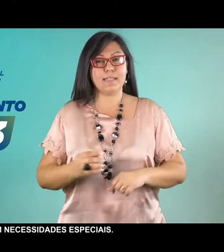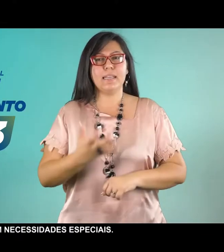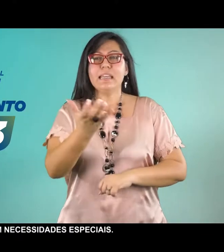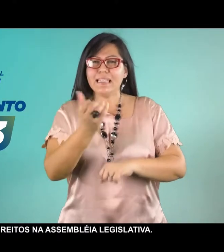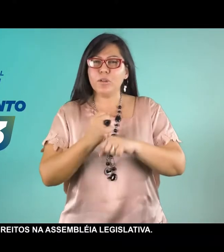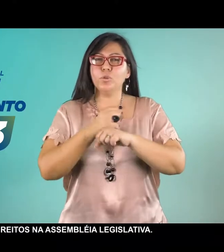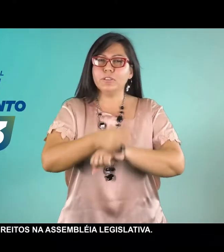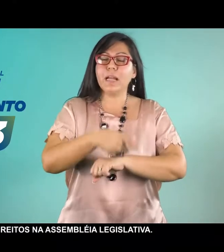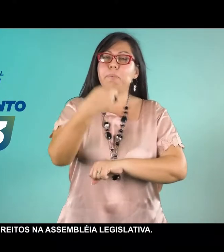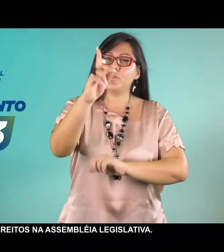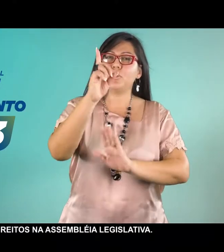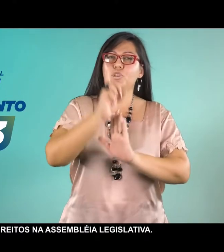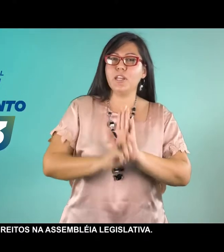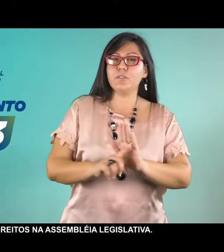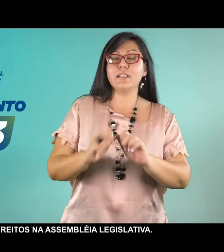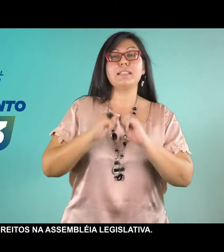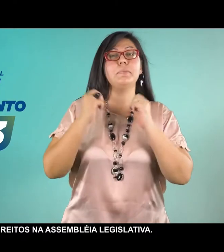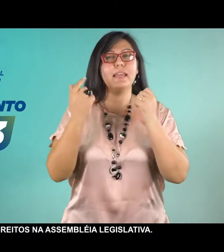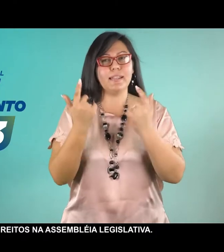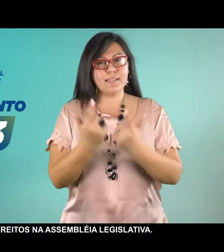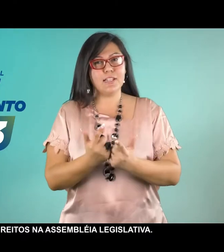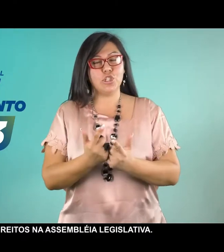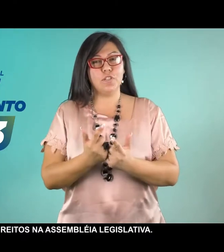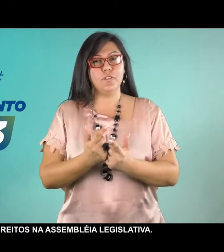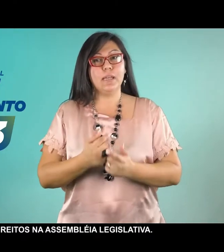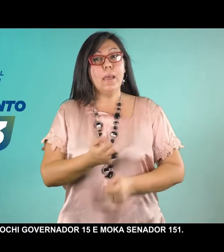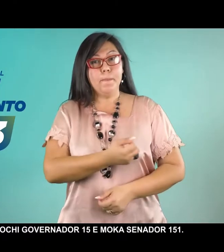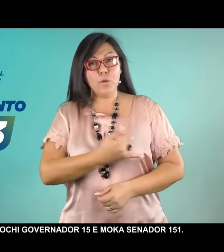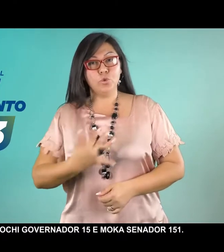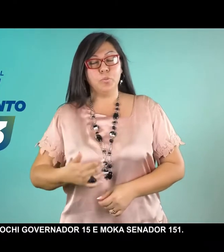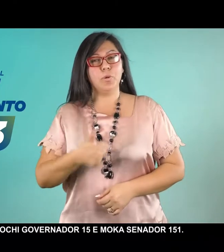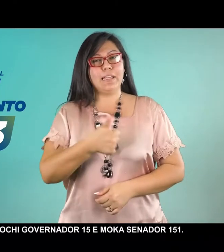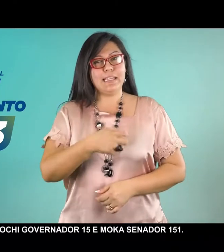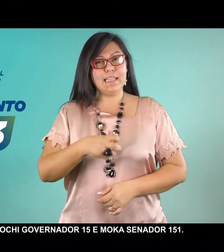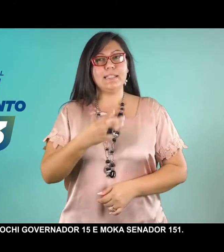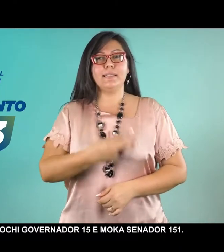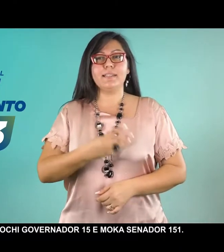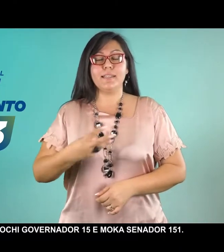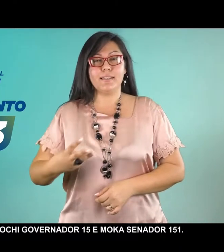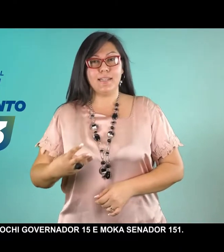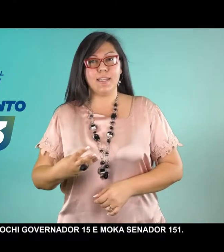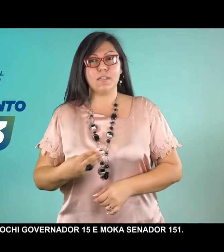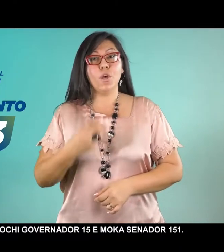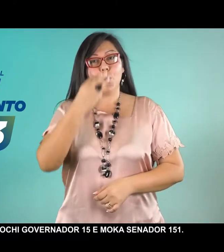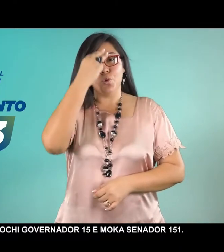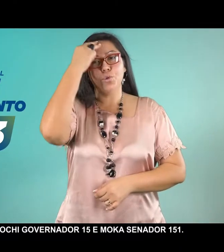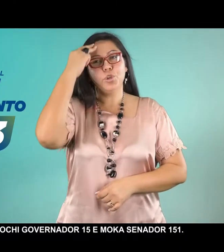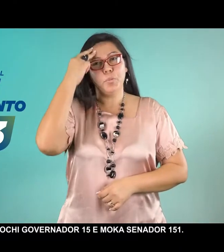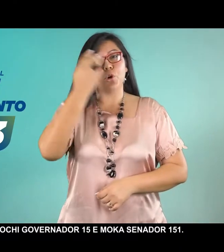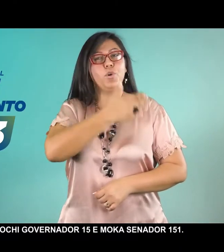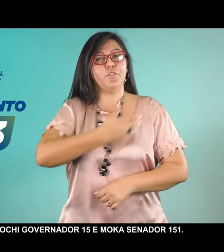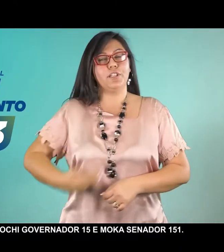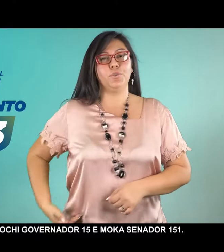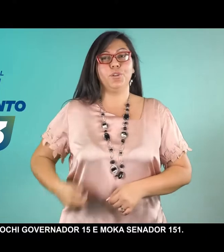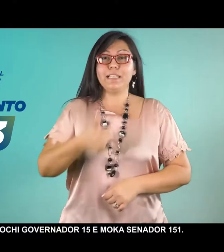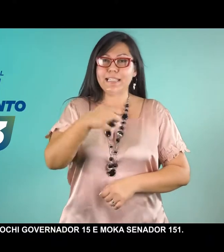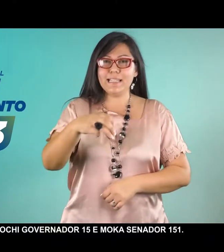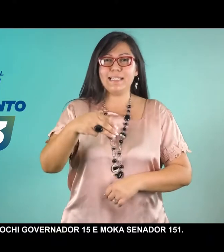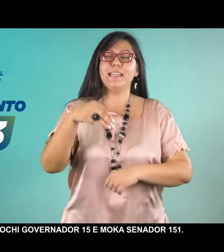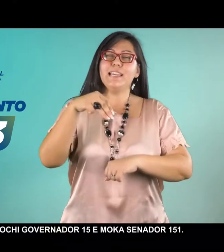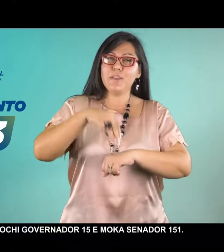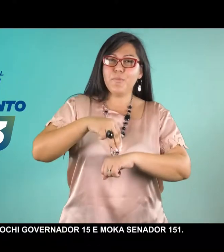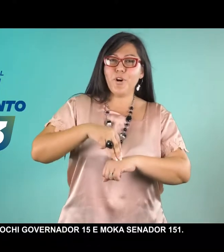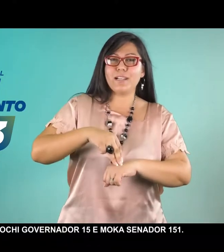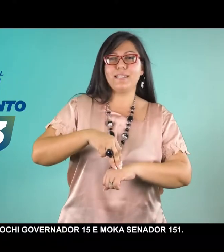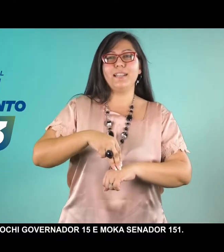especiais. Quero lutar pelos seus direitos na Assembleia Legislativa. Meu número é 15333, com Júnior Mocko Governador